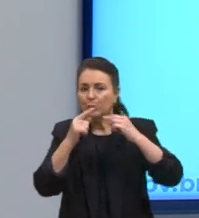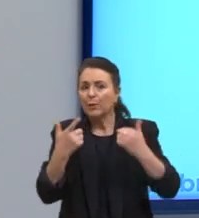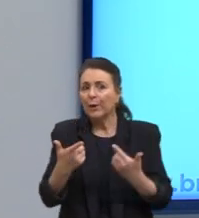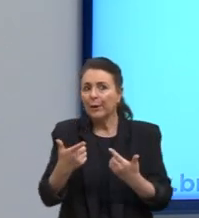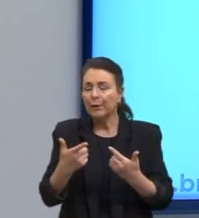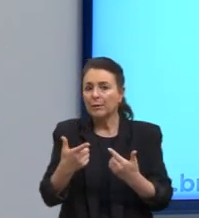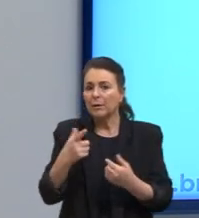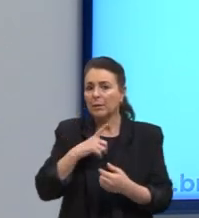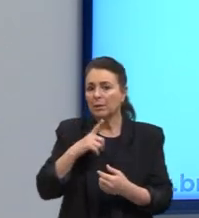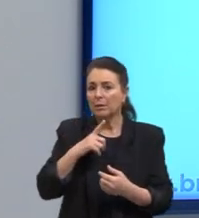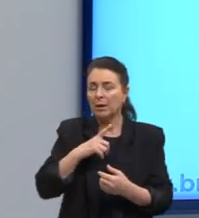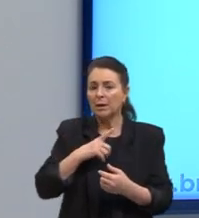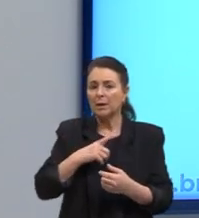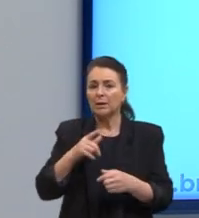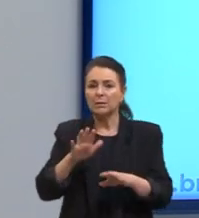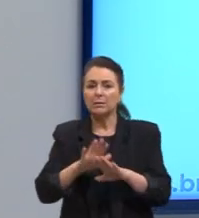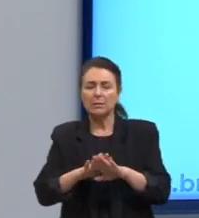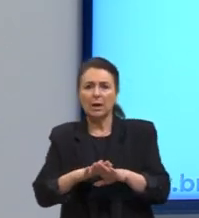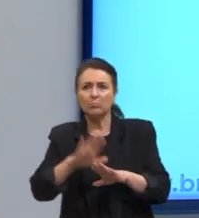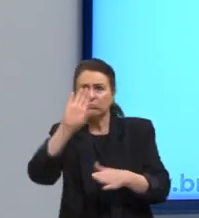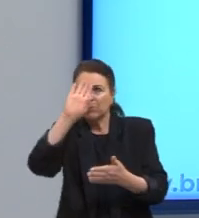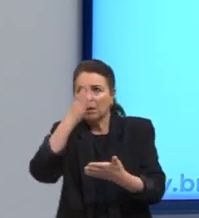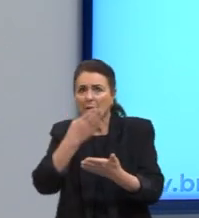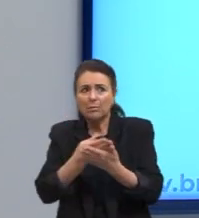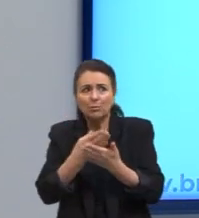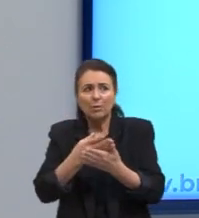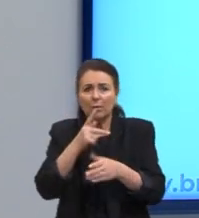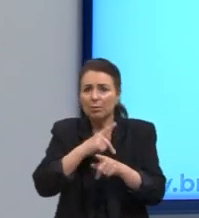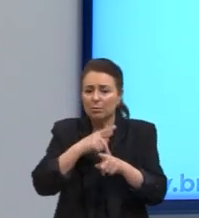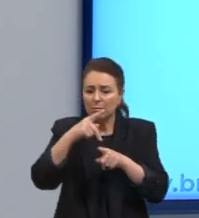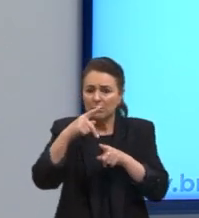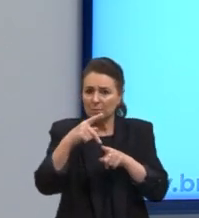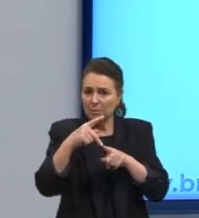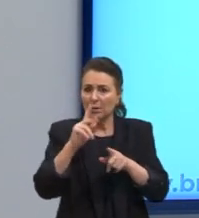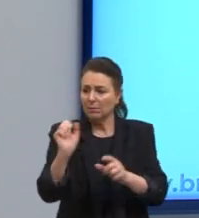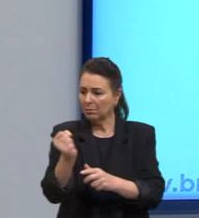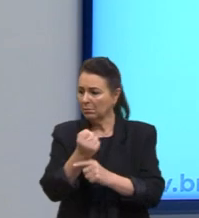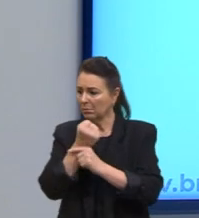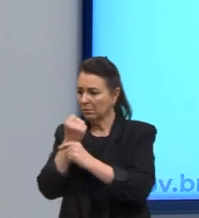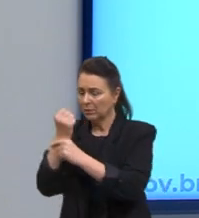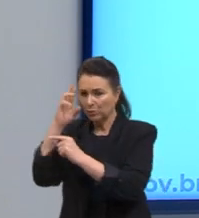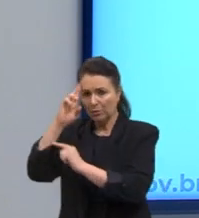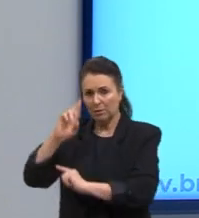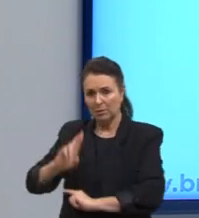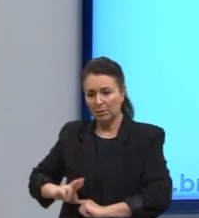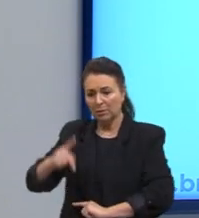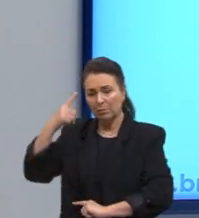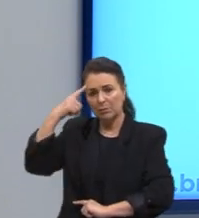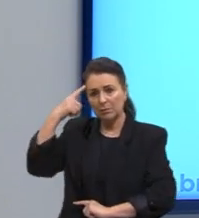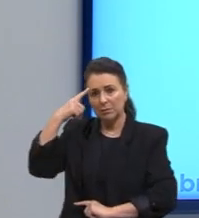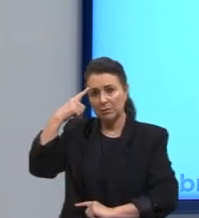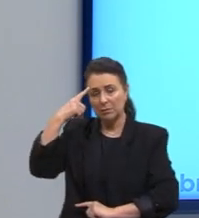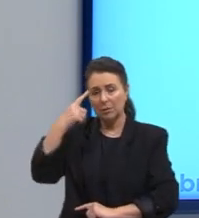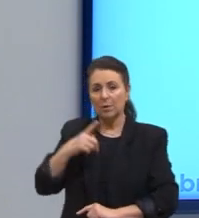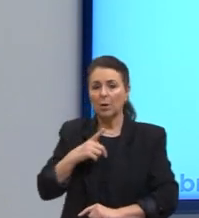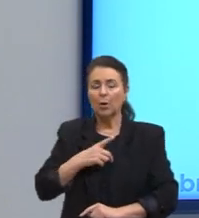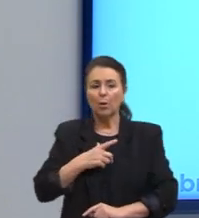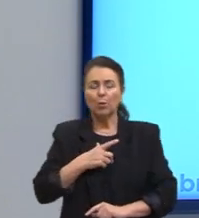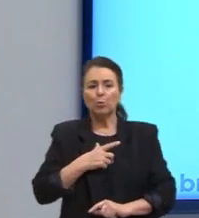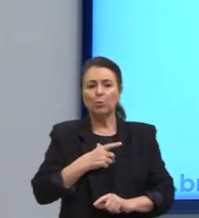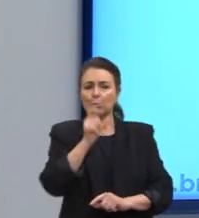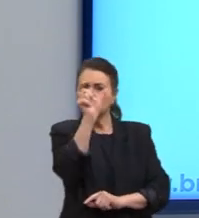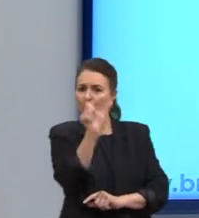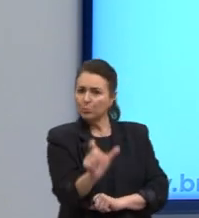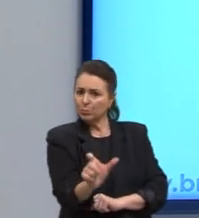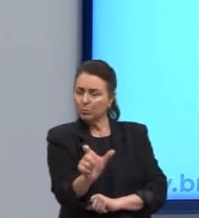essa questão da teologia. Uma confiança na pureza a ser defendida, na razão, no pensamento. Um sujeito, desde